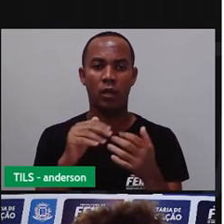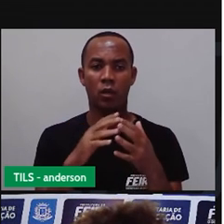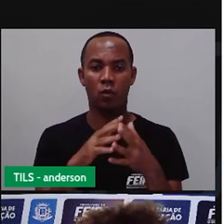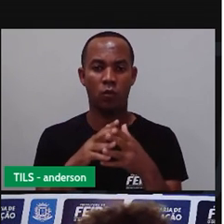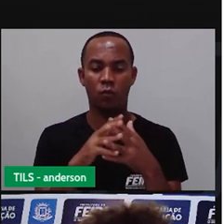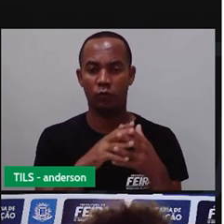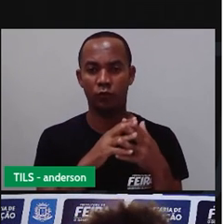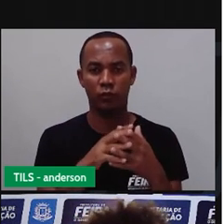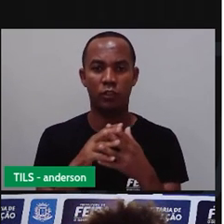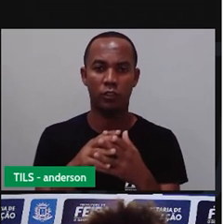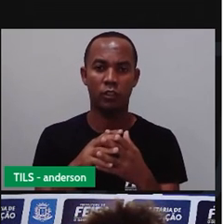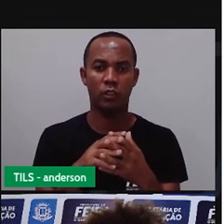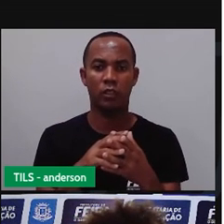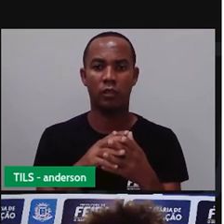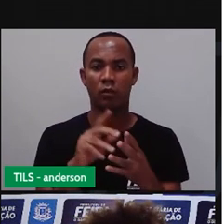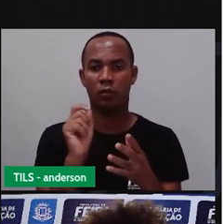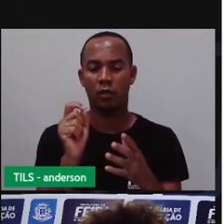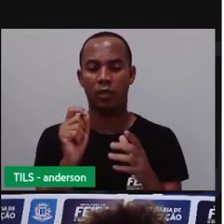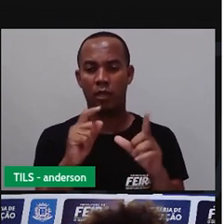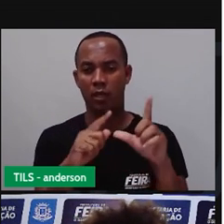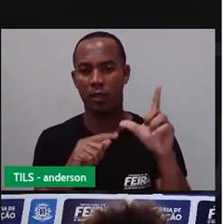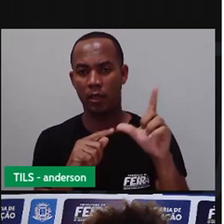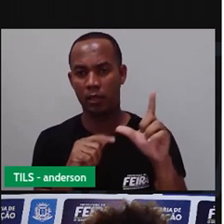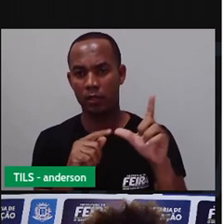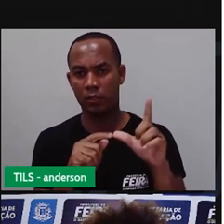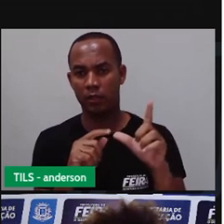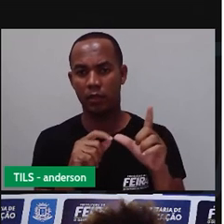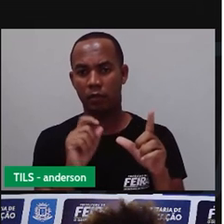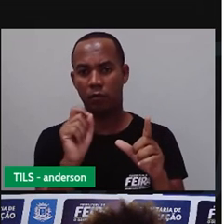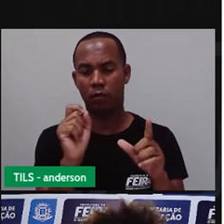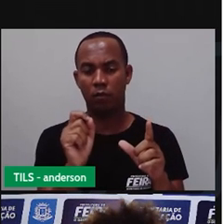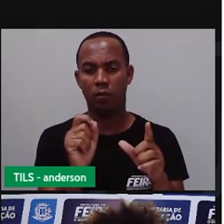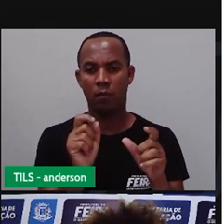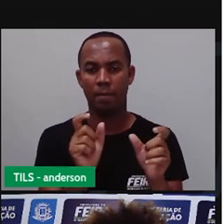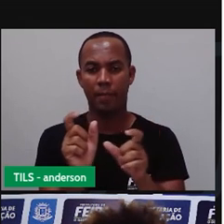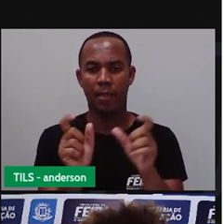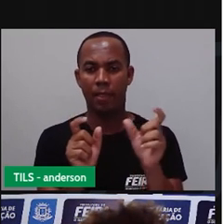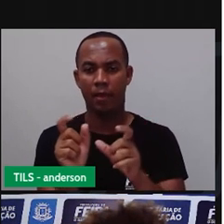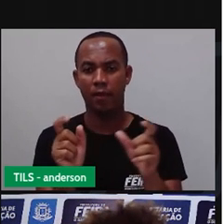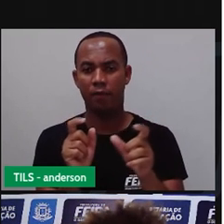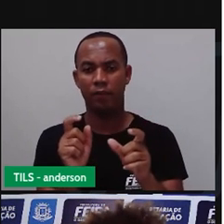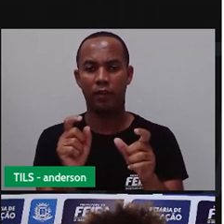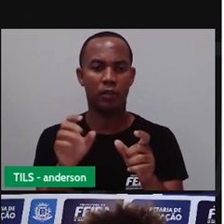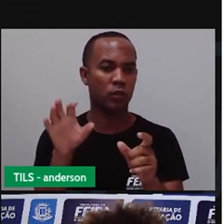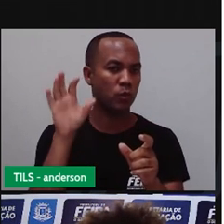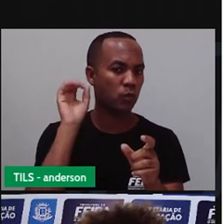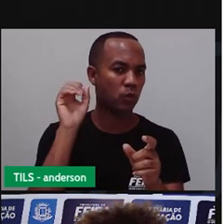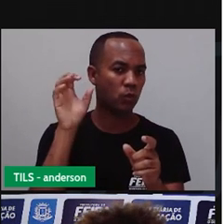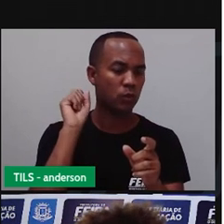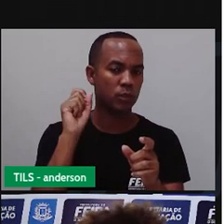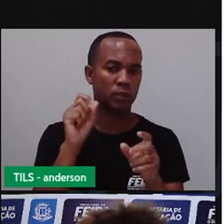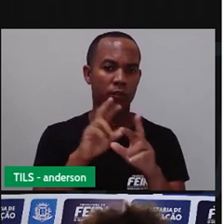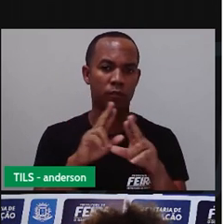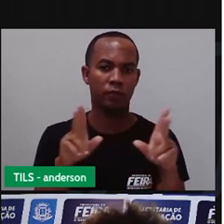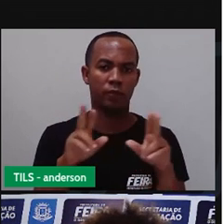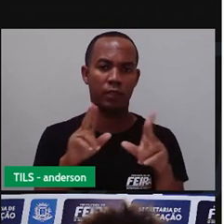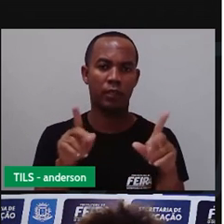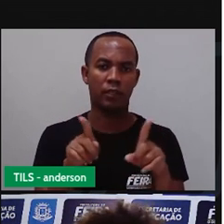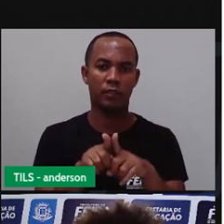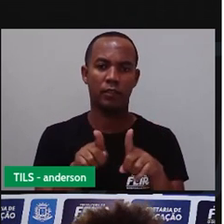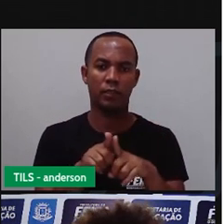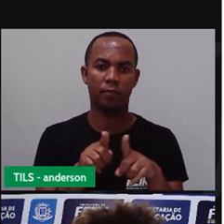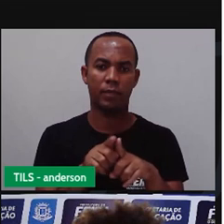dígrafo Por quê? O encontro consonantal, né? É o encontro de duas consonantes com sons diferentes Né? Isso tipo